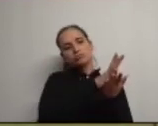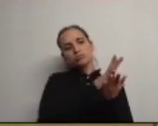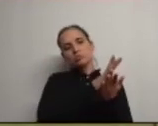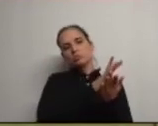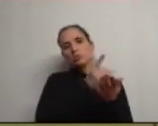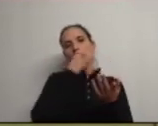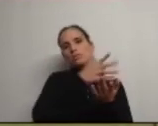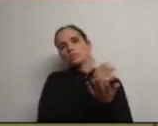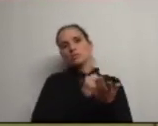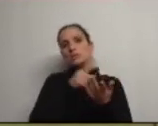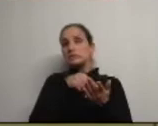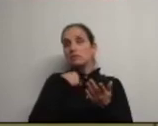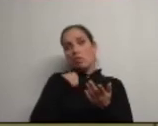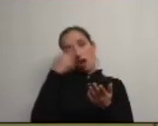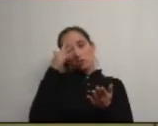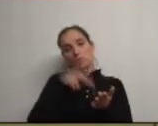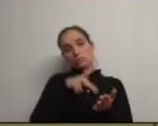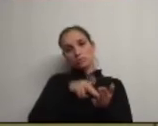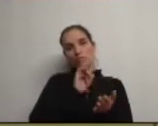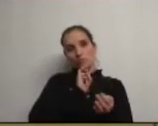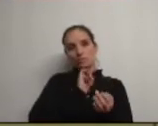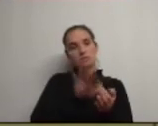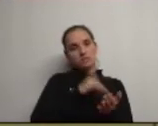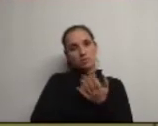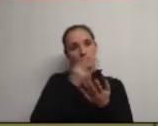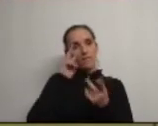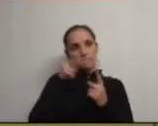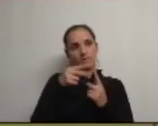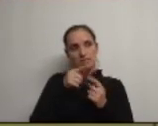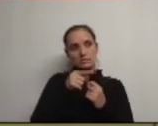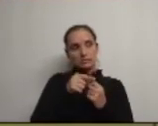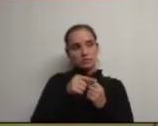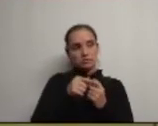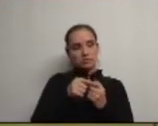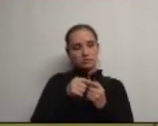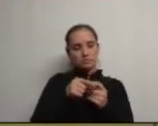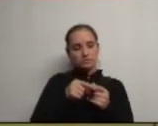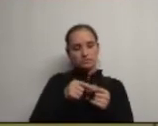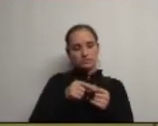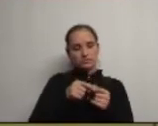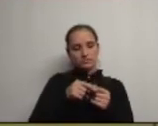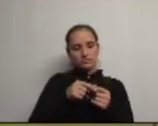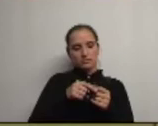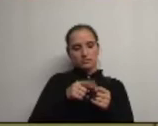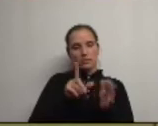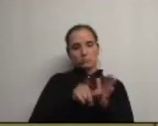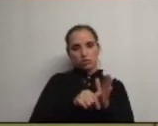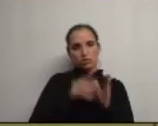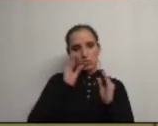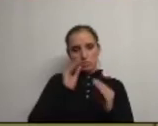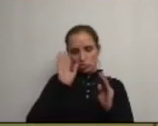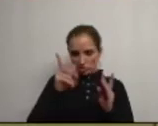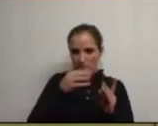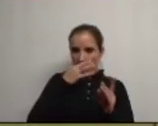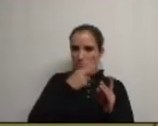este é o meu o meu princípio e foi assim sempre que vimos que vimos as coisas projeto educativo já temos contratado já